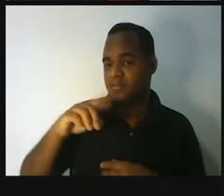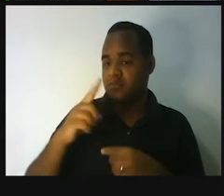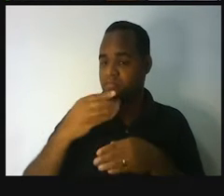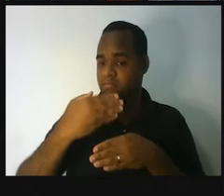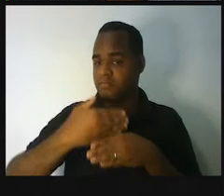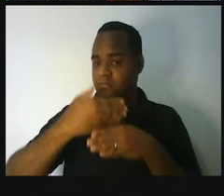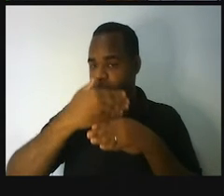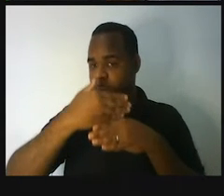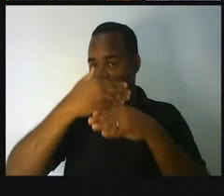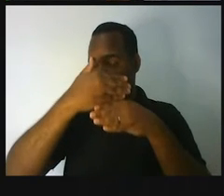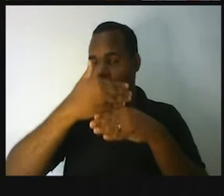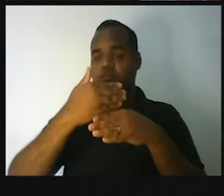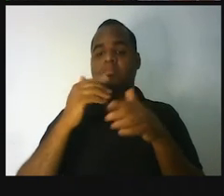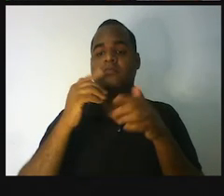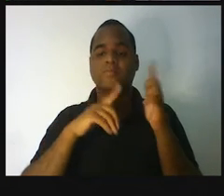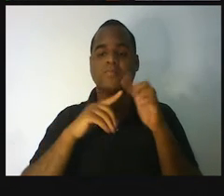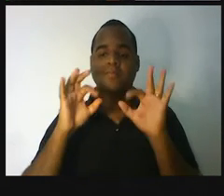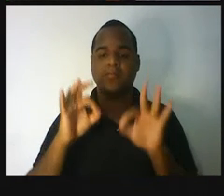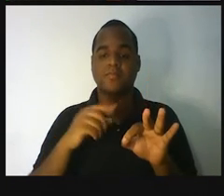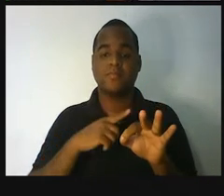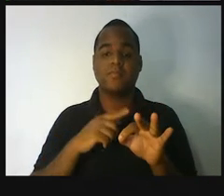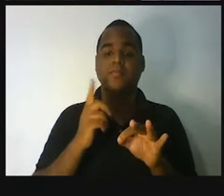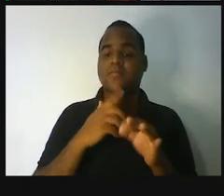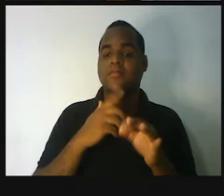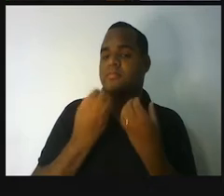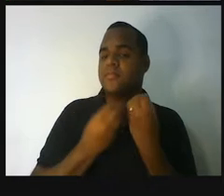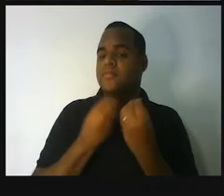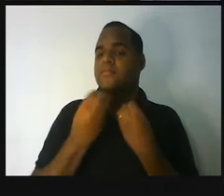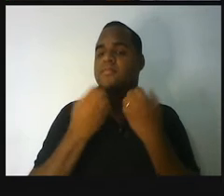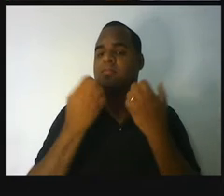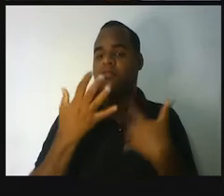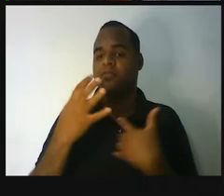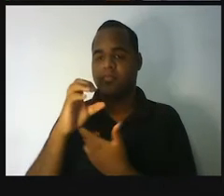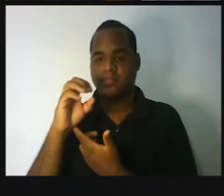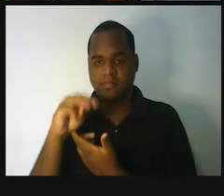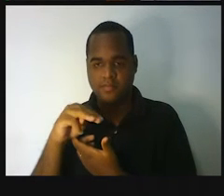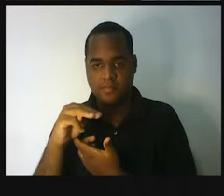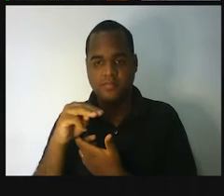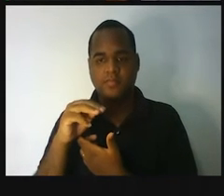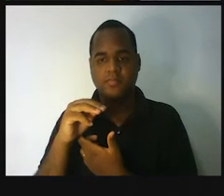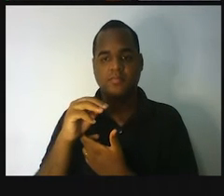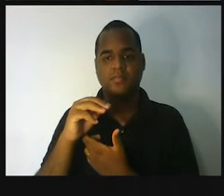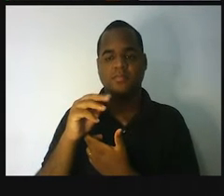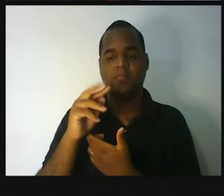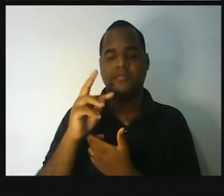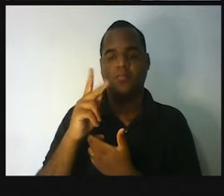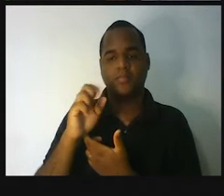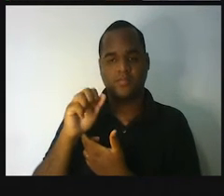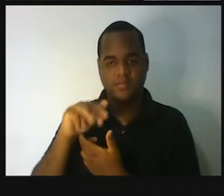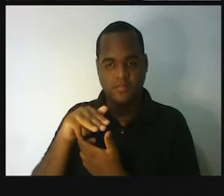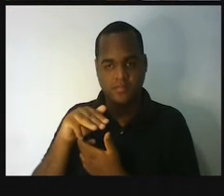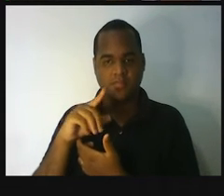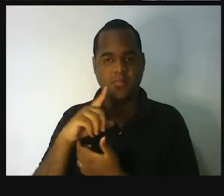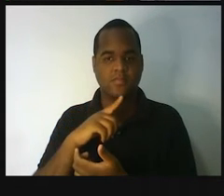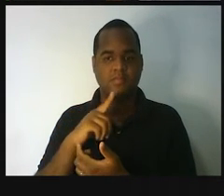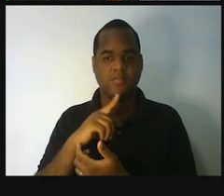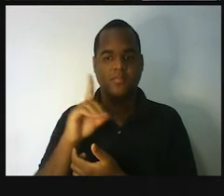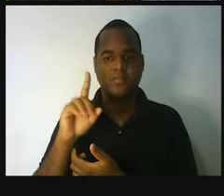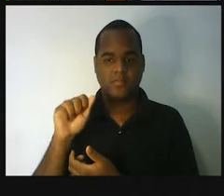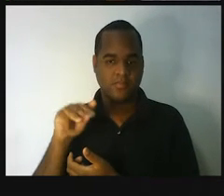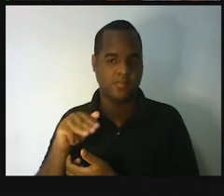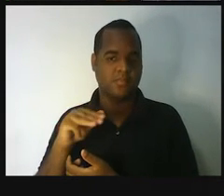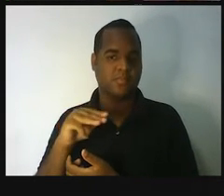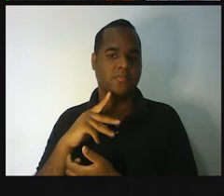consegue colocar ela em milímetro, em centímetro, em decímetro, em equitômetro, em decâmetro e em